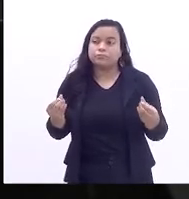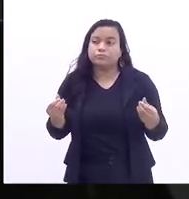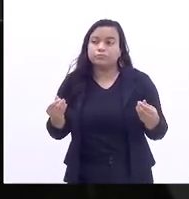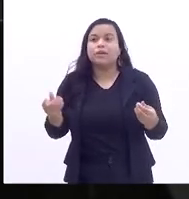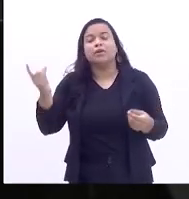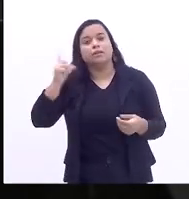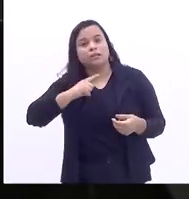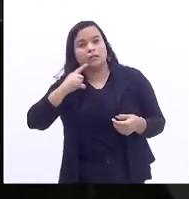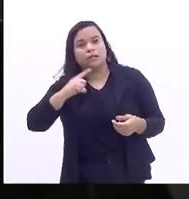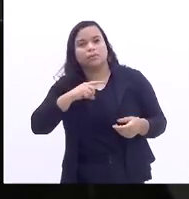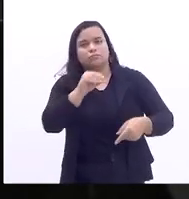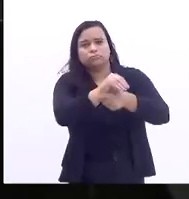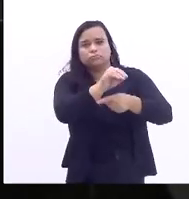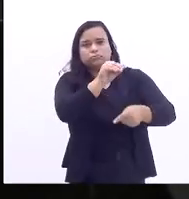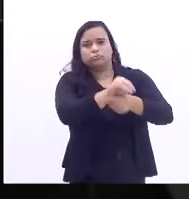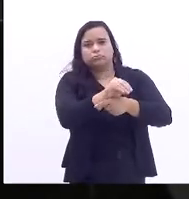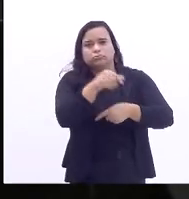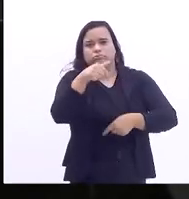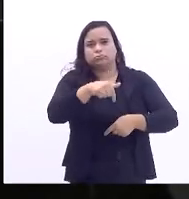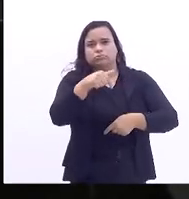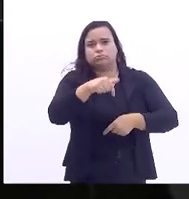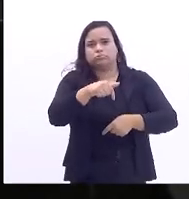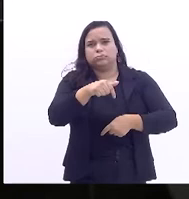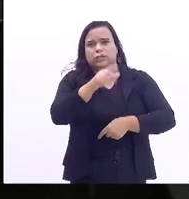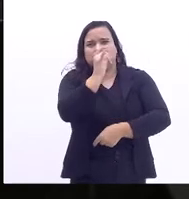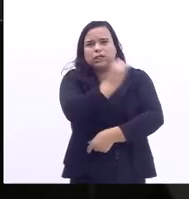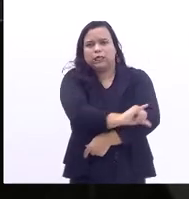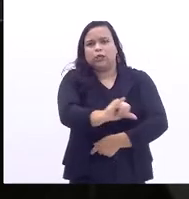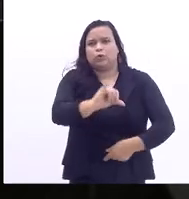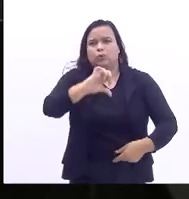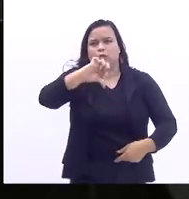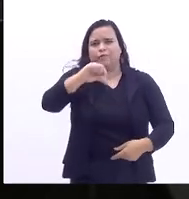abrigou aqui a Rio 92